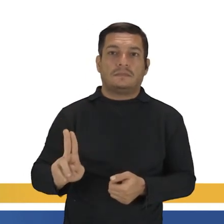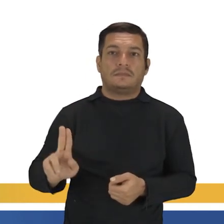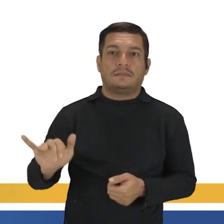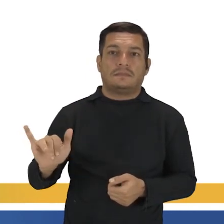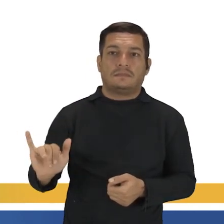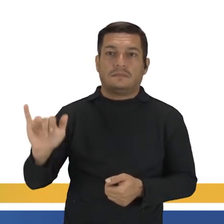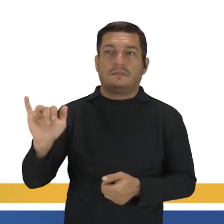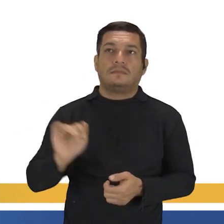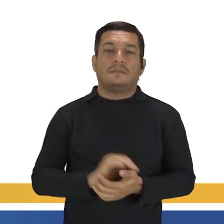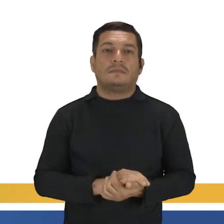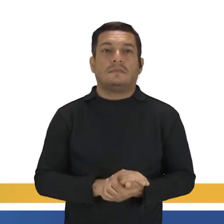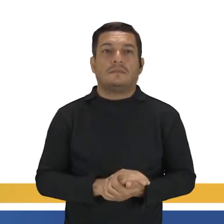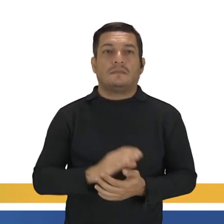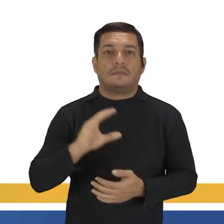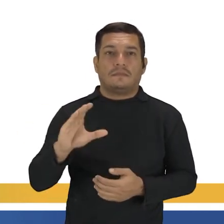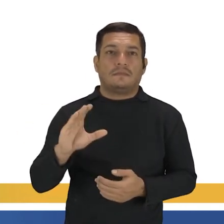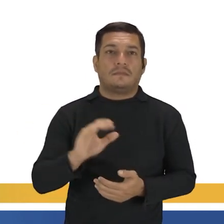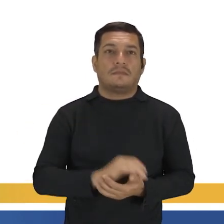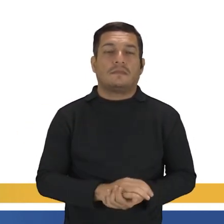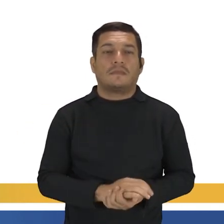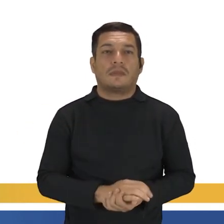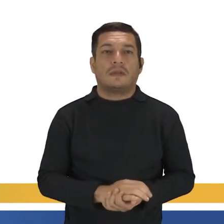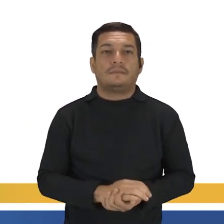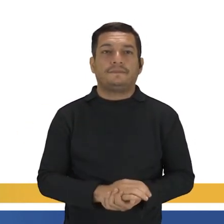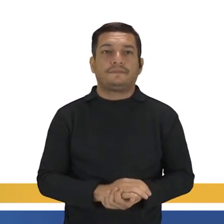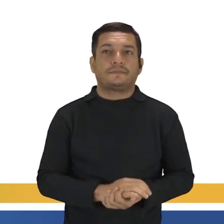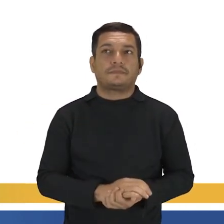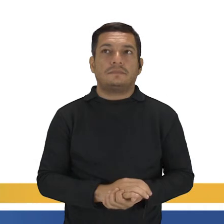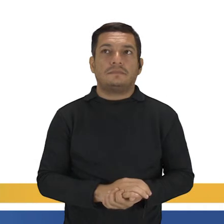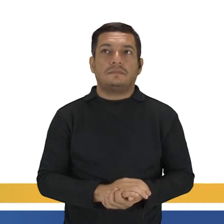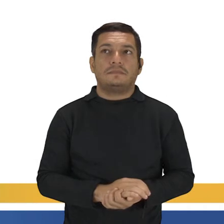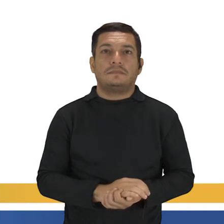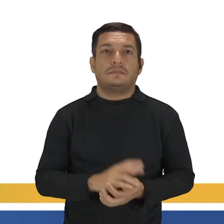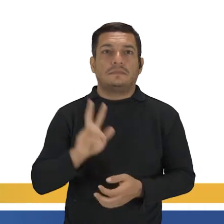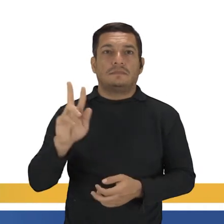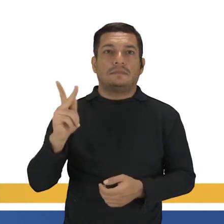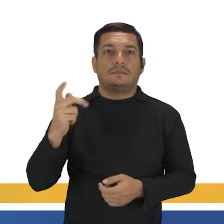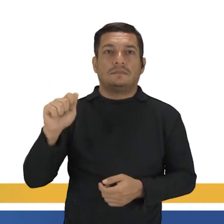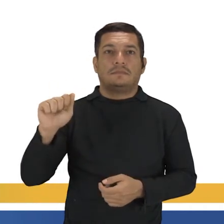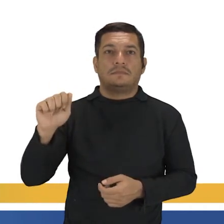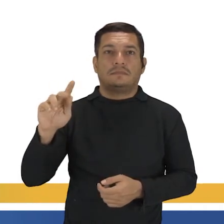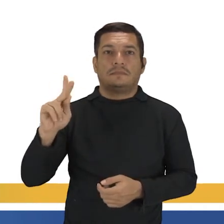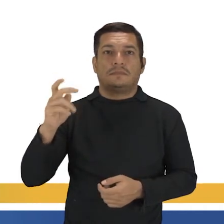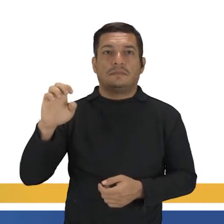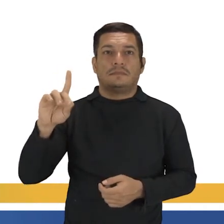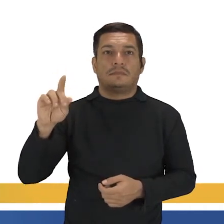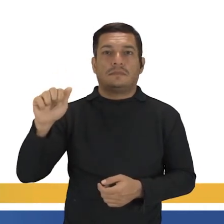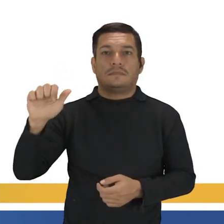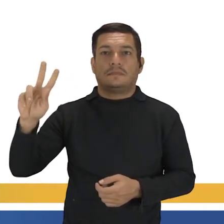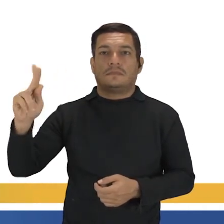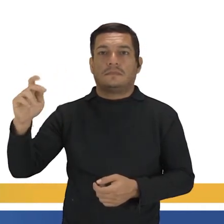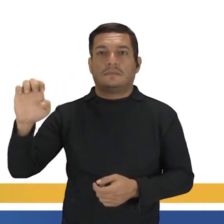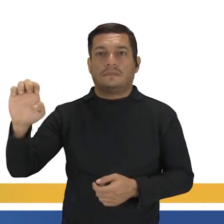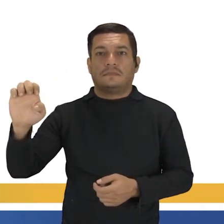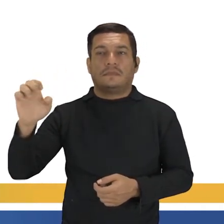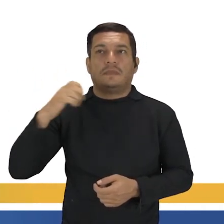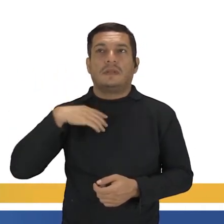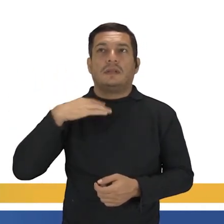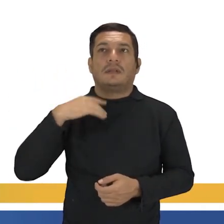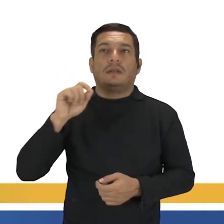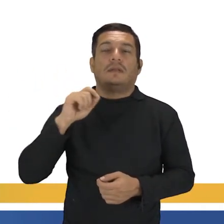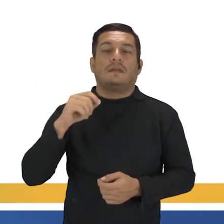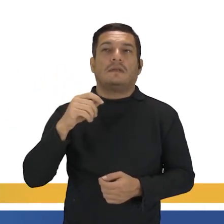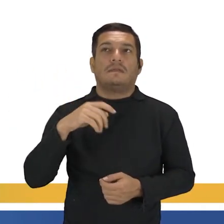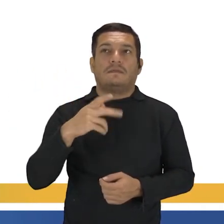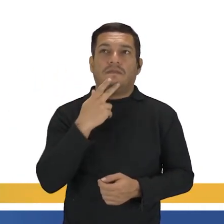Letra C. I have a headache. Olha aqui, headache. Dor de cabeça. Em inglês você não diz, eu estou